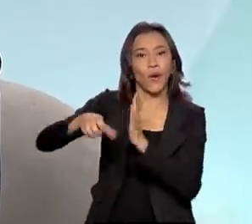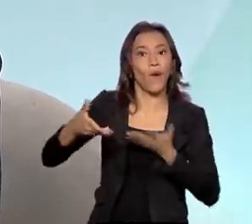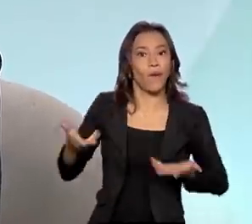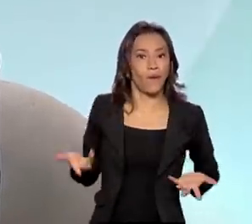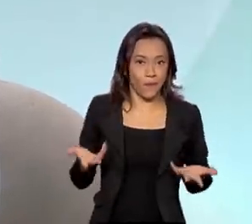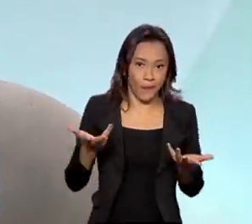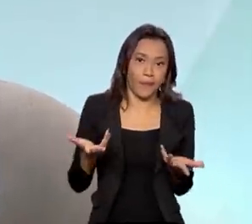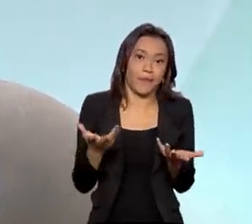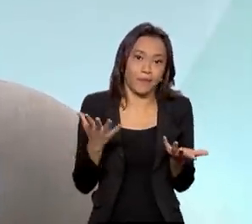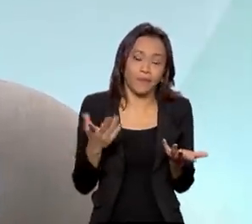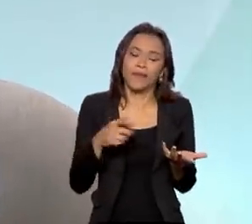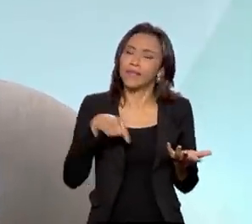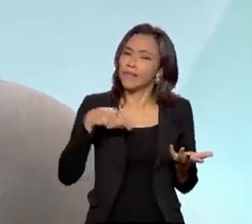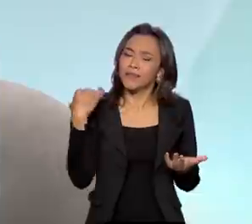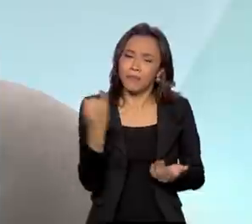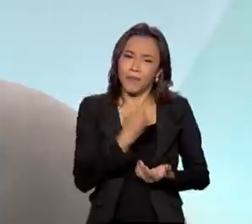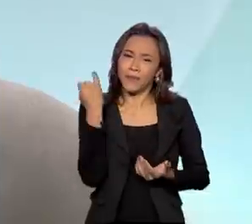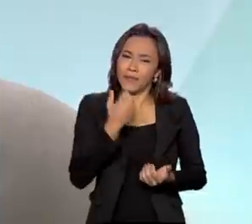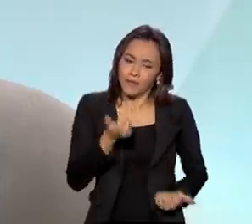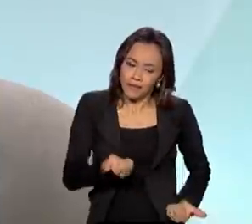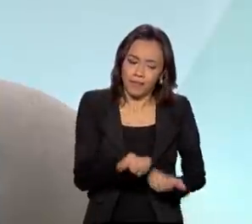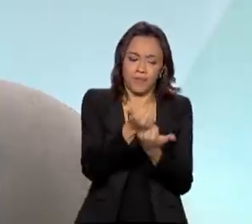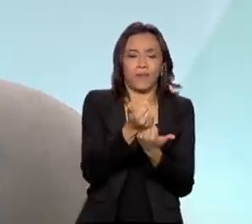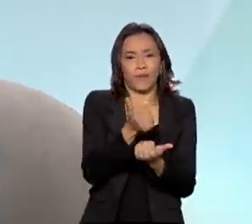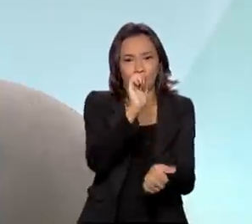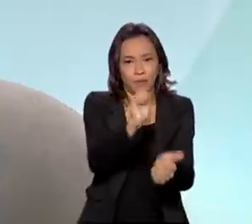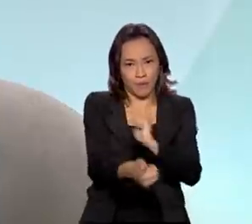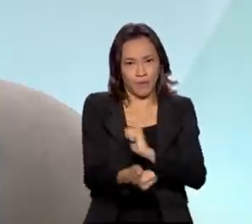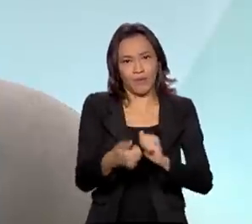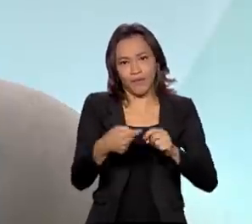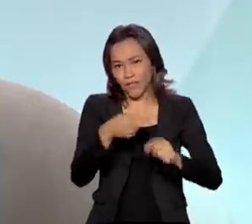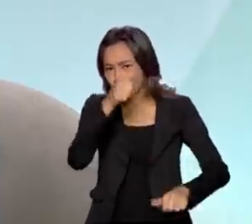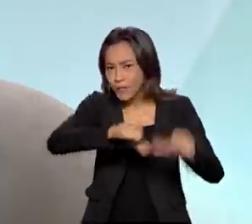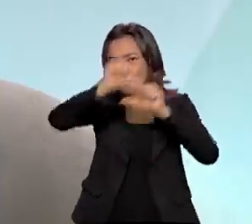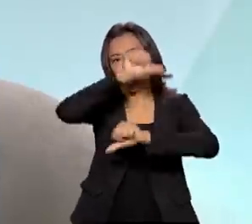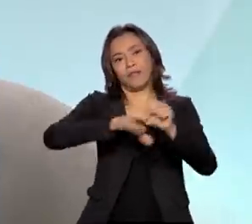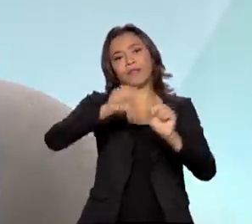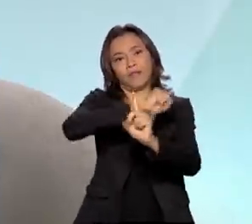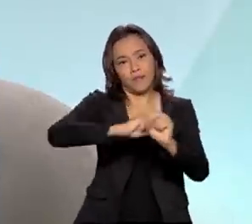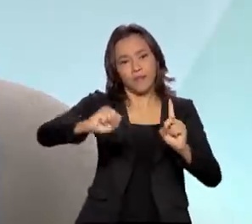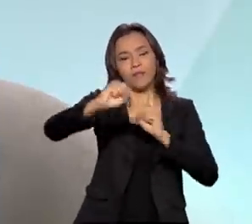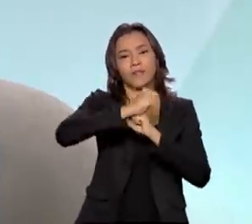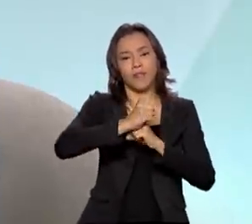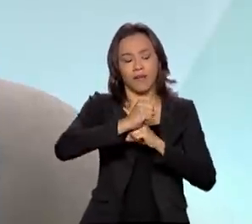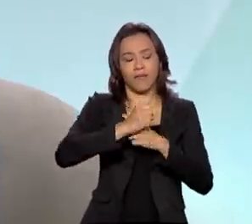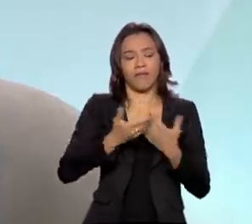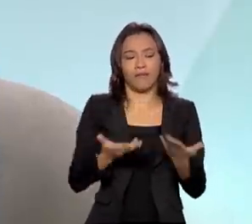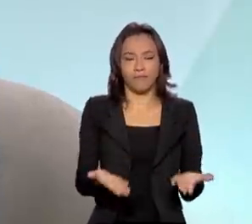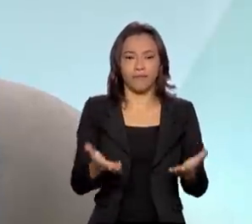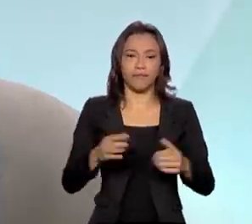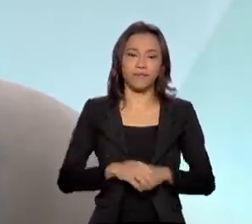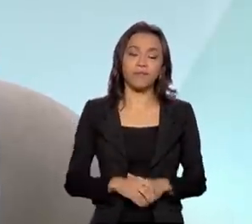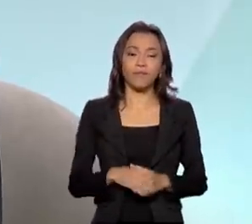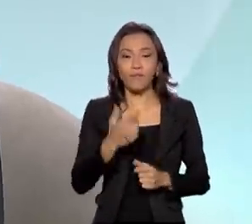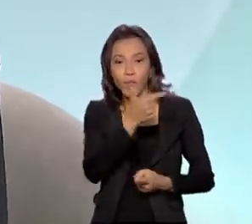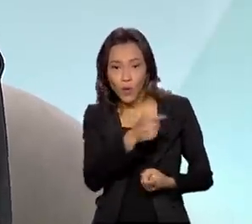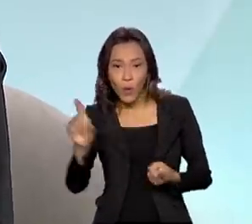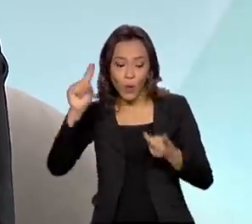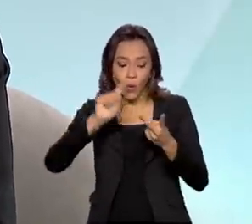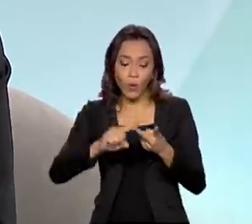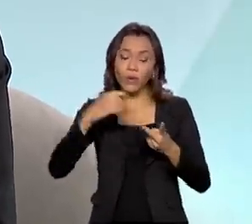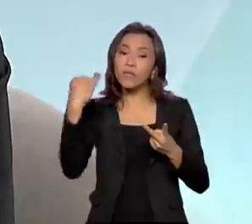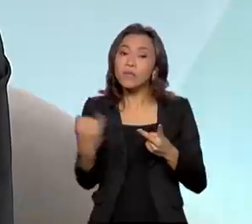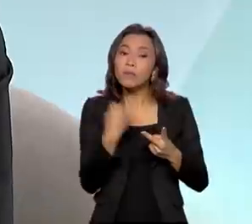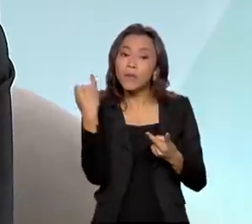positivo e uma fundamental ferramenta de transformação social a bandeira dos esportes. Um outro ponto muito